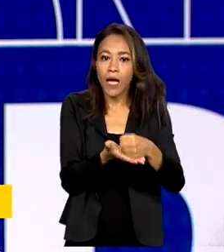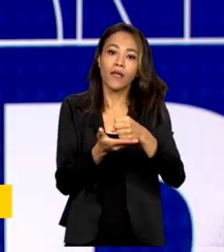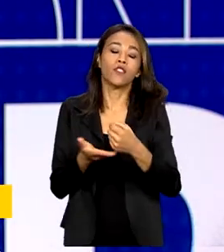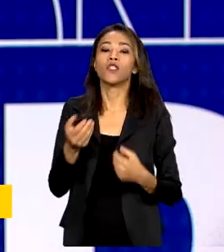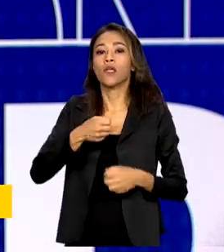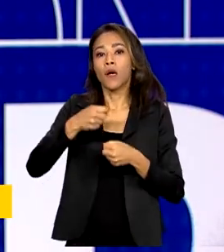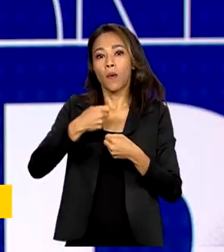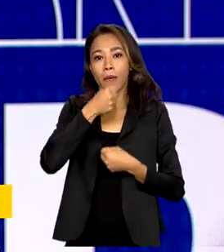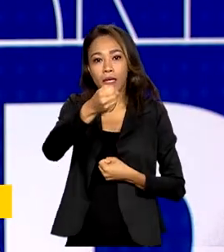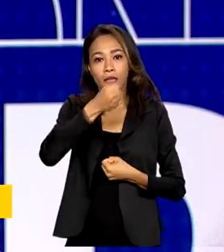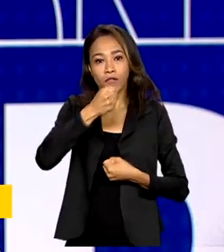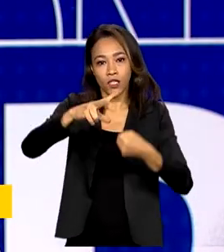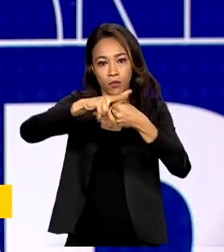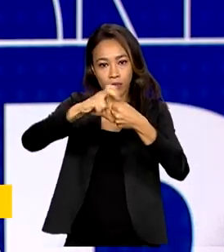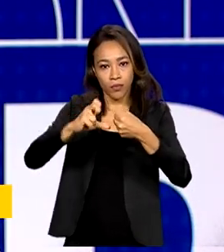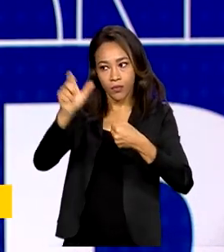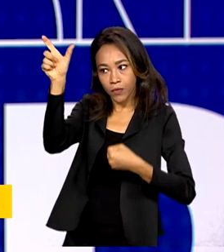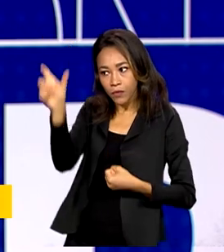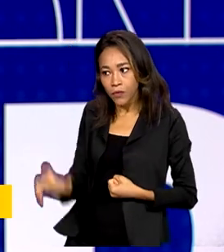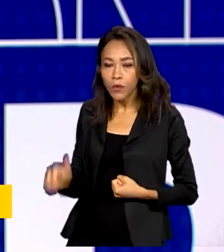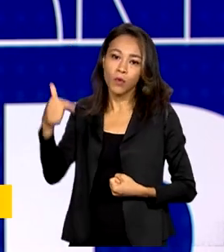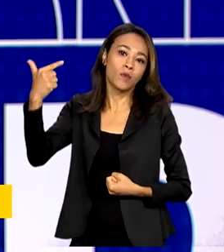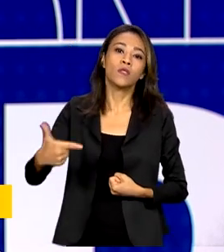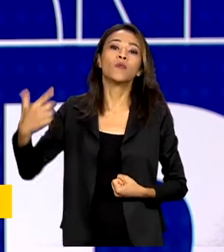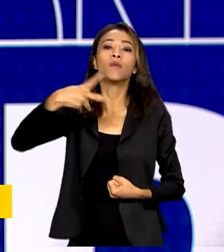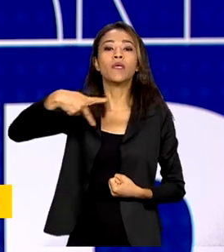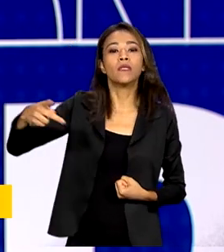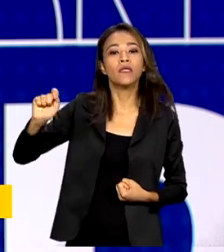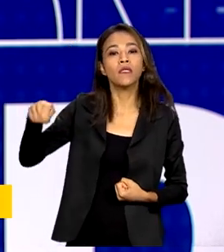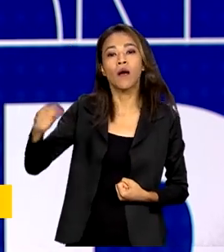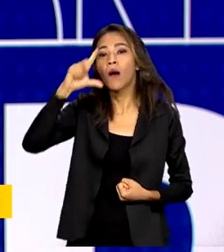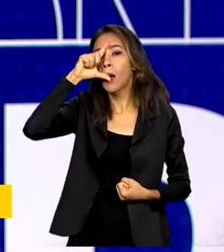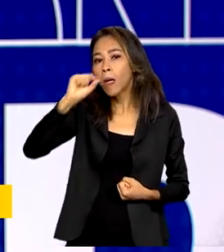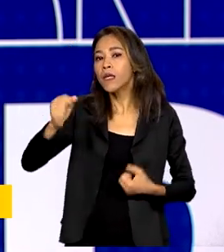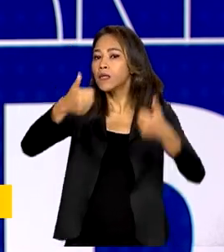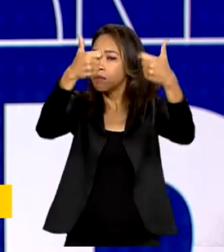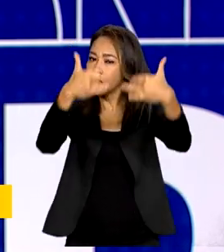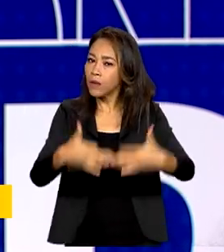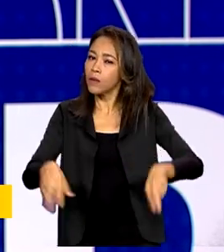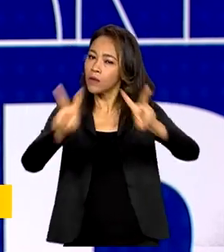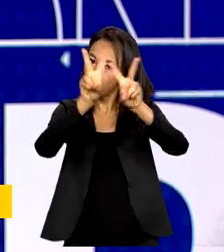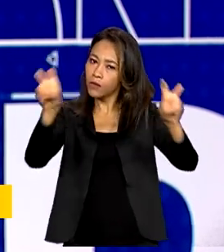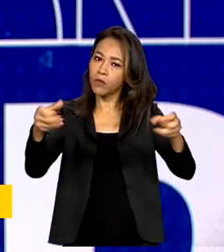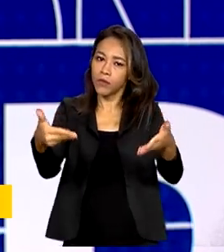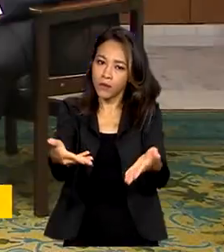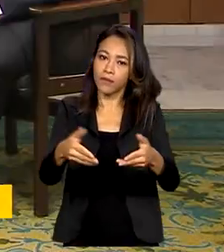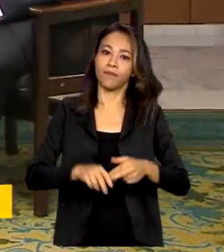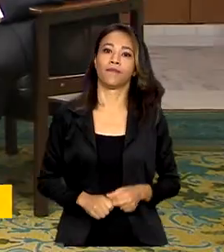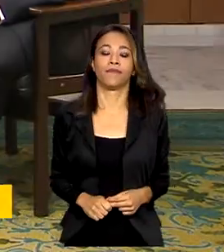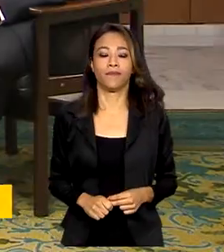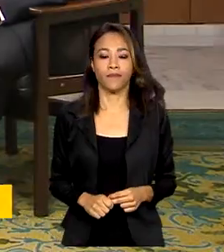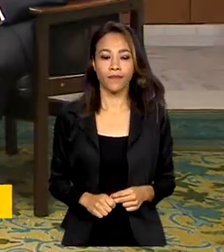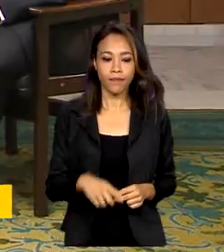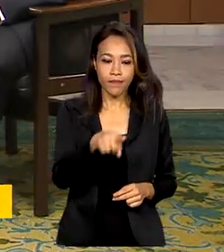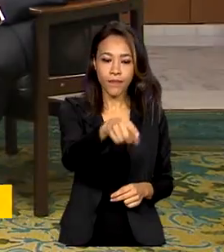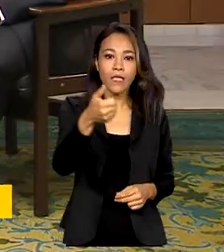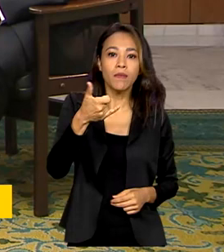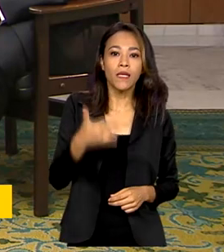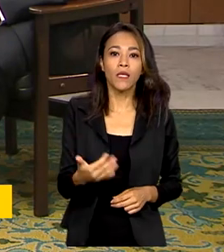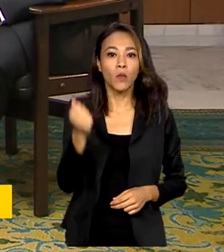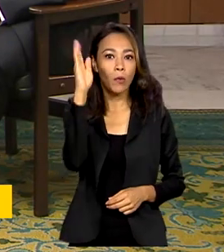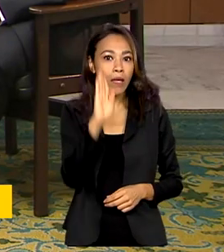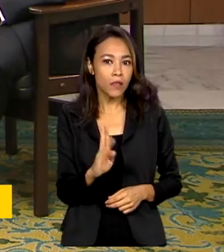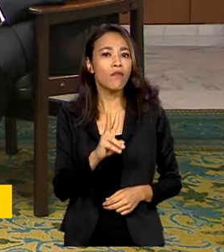vice-presidente Geraldo Alckmin falou sobre o protagonismo do país na cadeia produtiva global. O Brasil vai